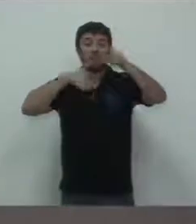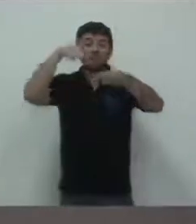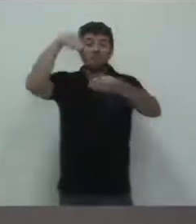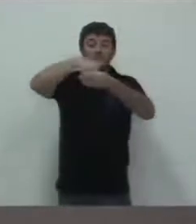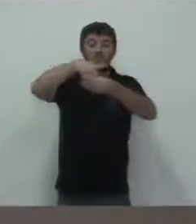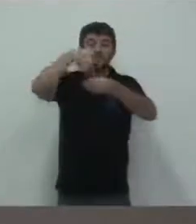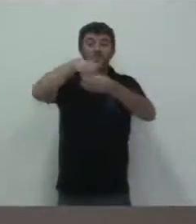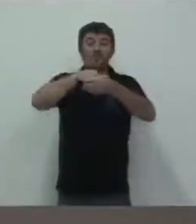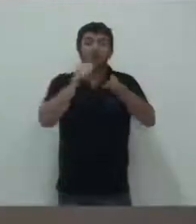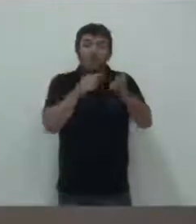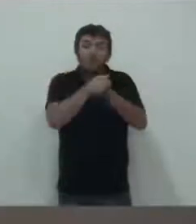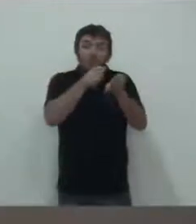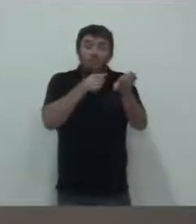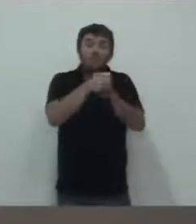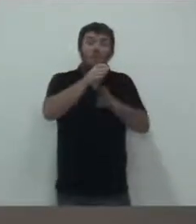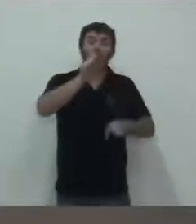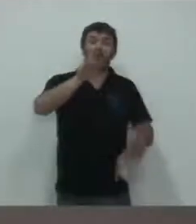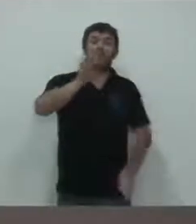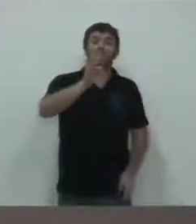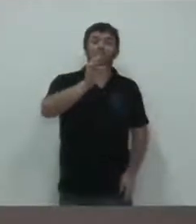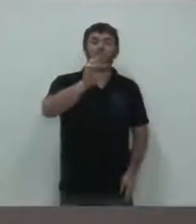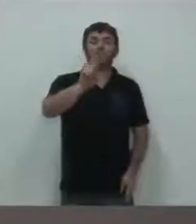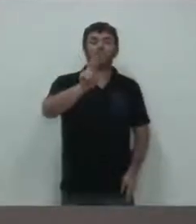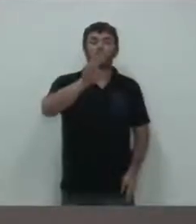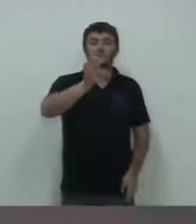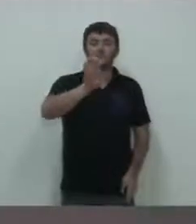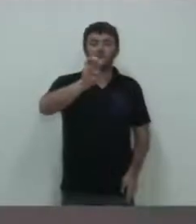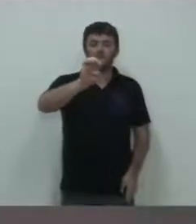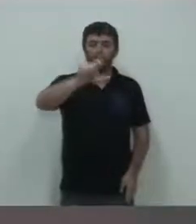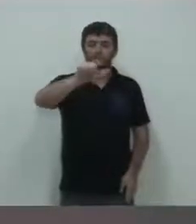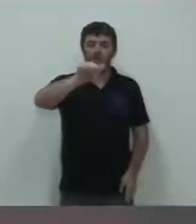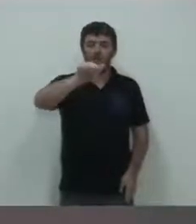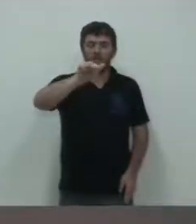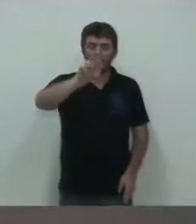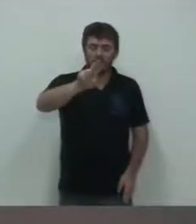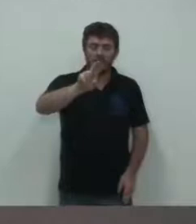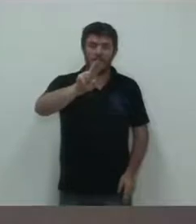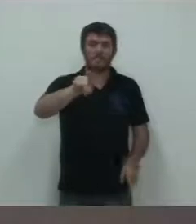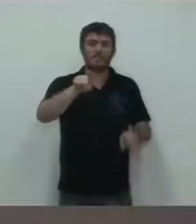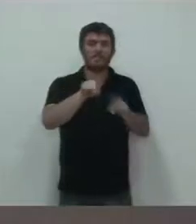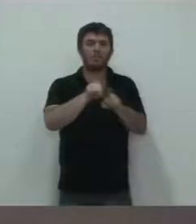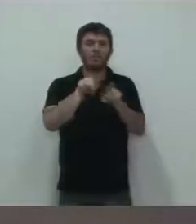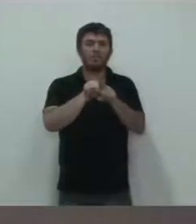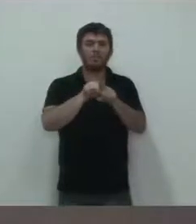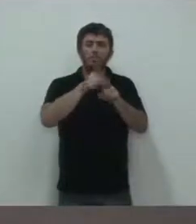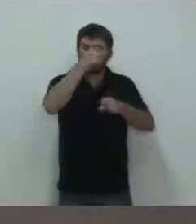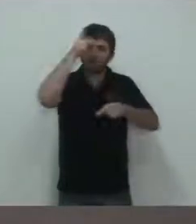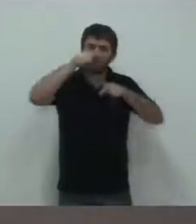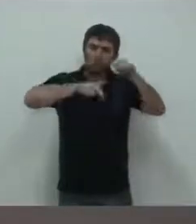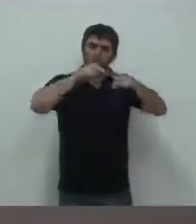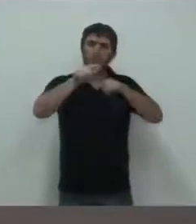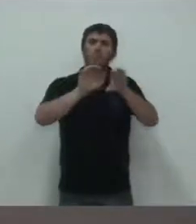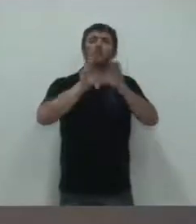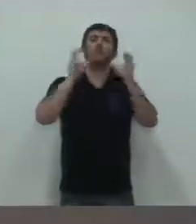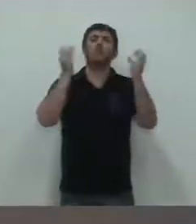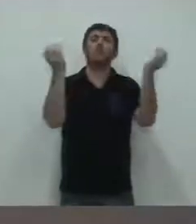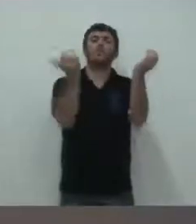a todos da comissão também que trabalharam na CMDC-A, parabéns a todos.